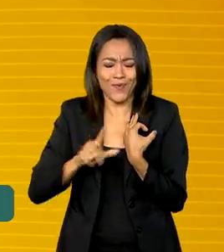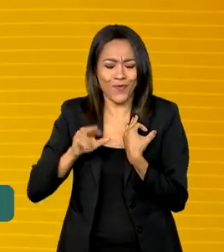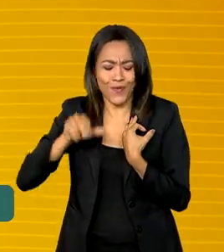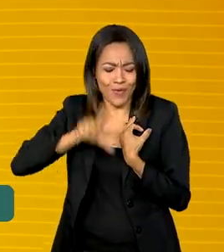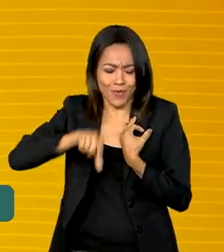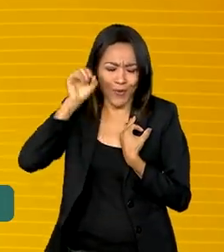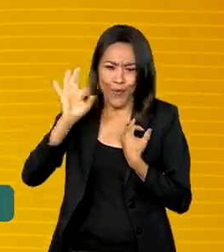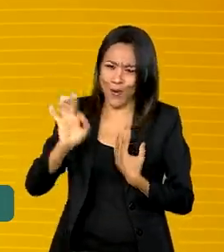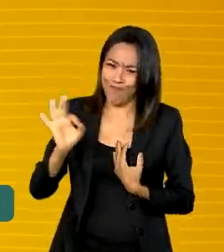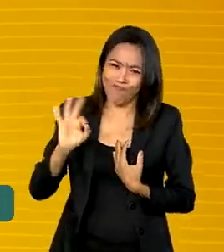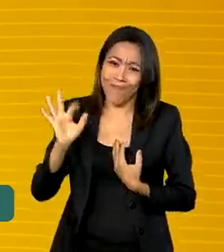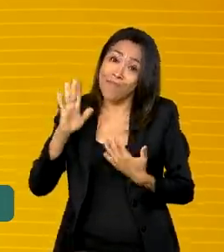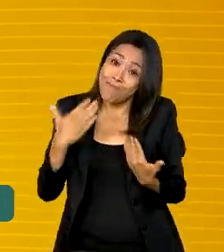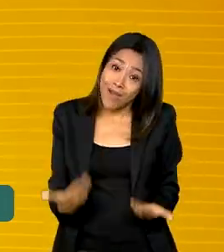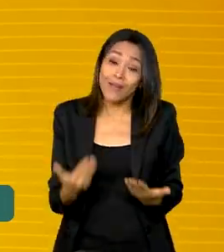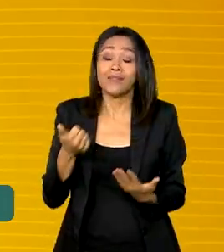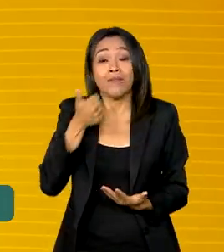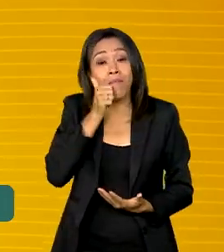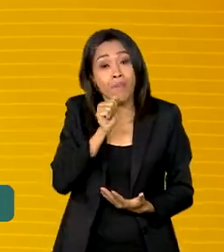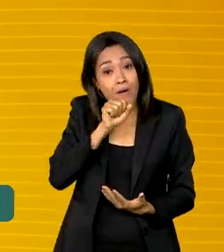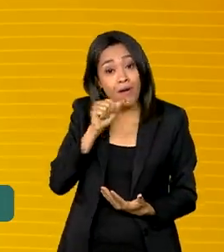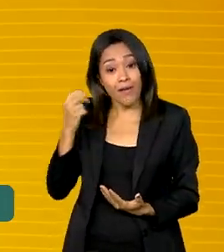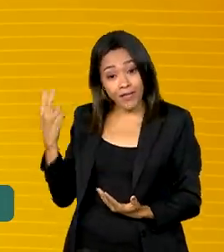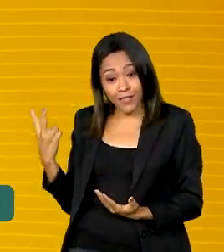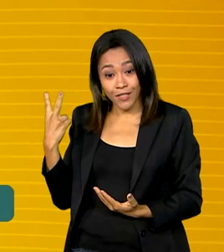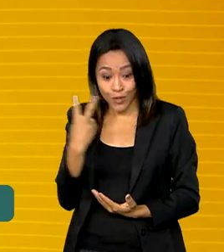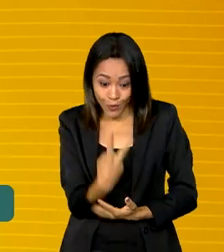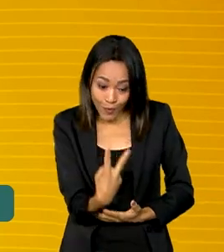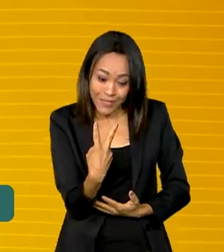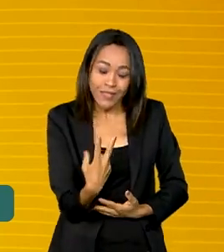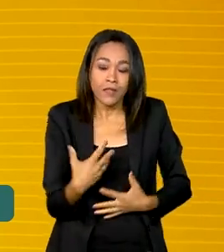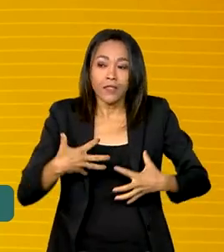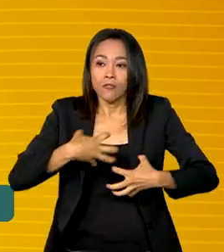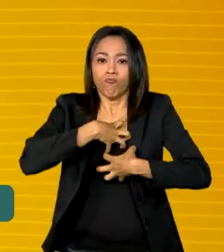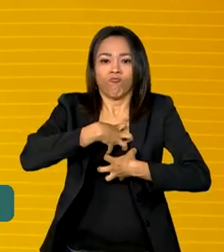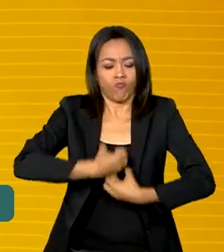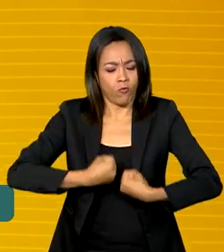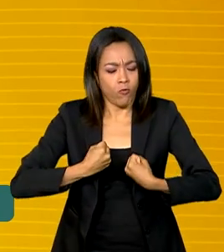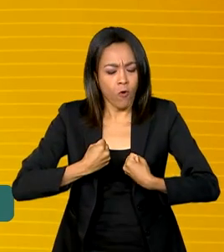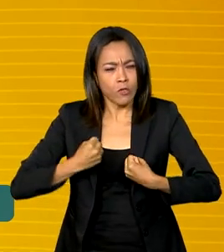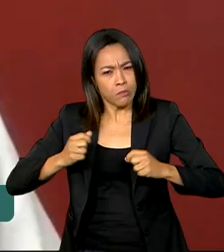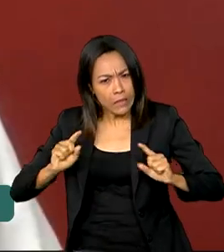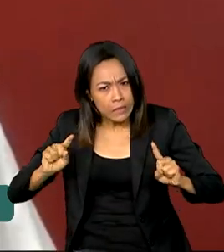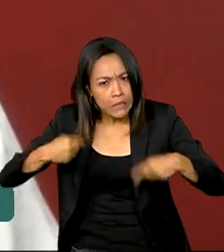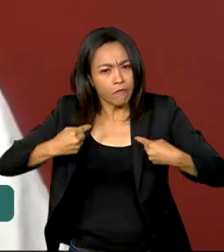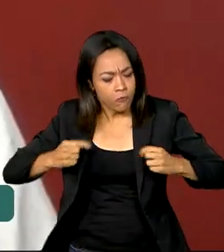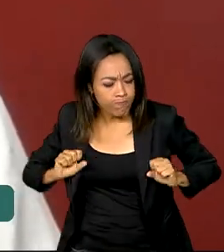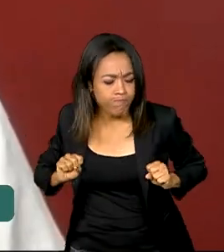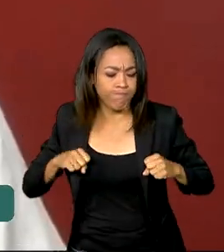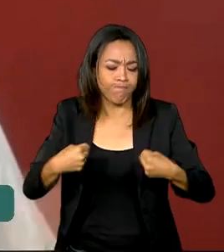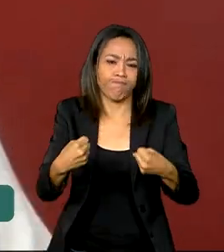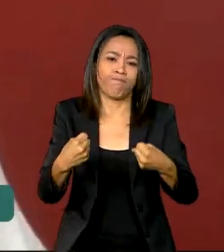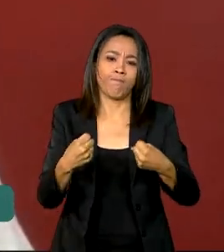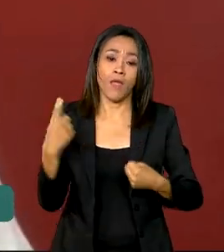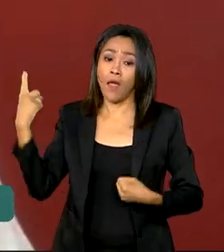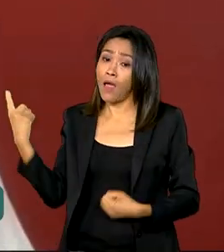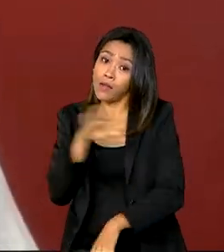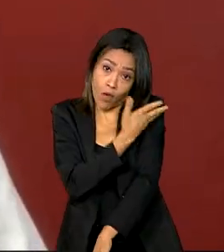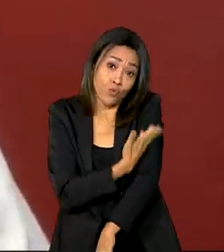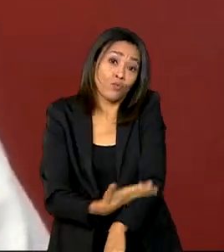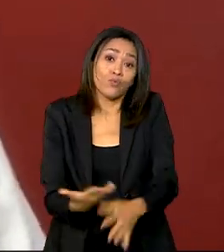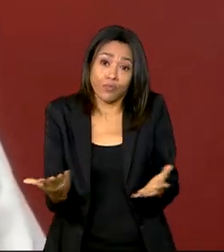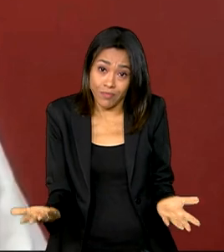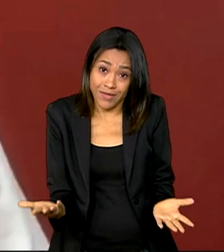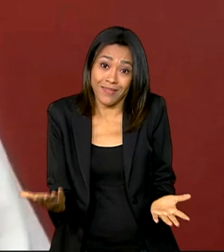escolha, mas a maternidade é o que lhe dá força para enfrentar os desafios. A gente se acostuma, porém,